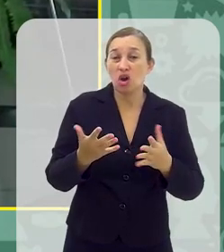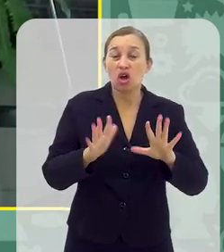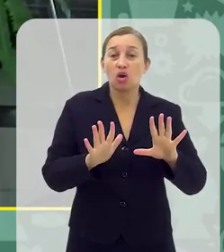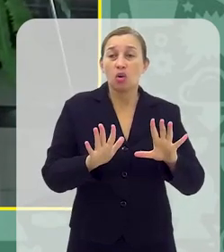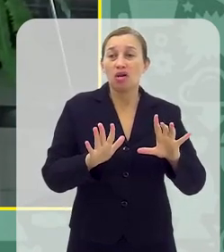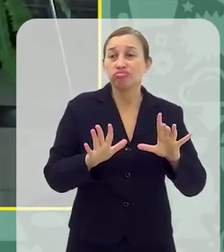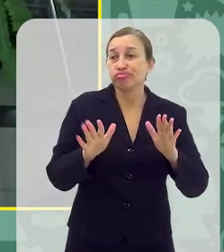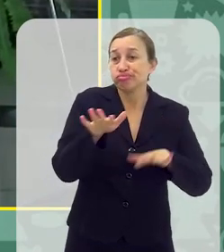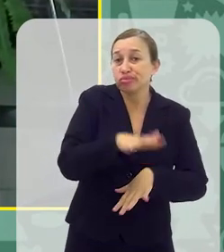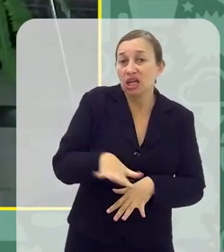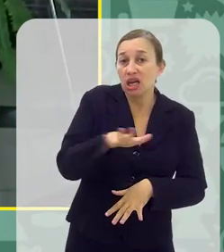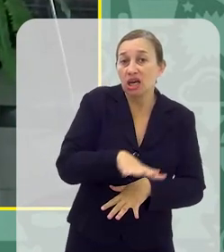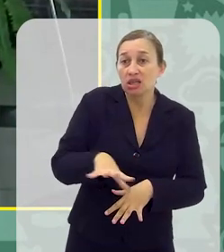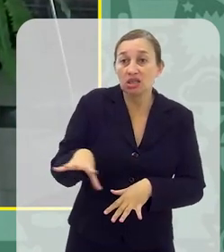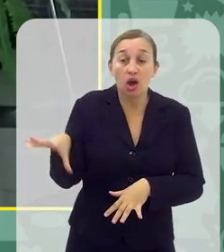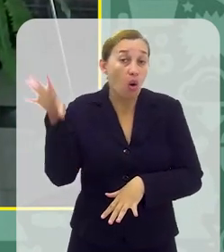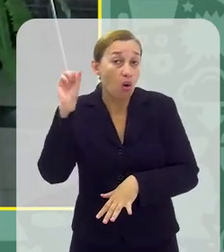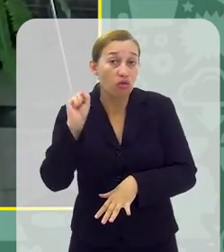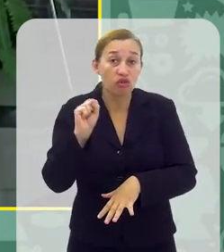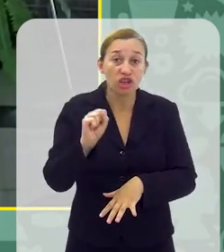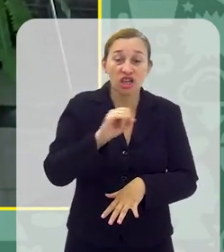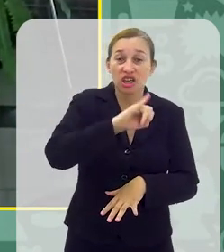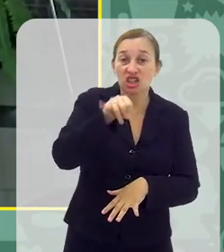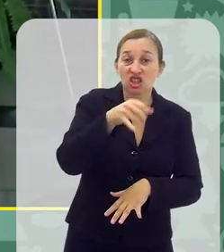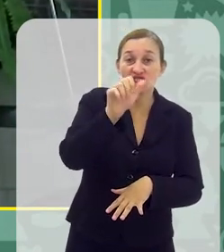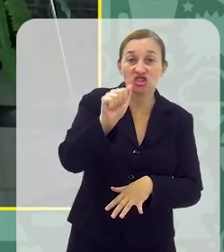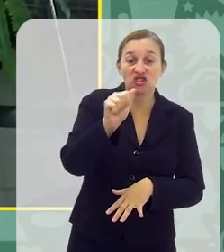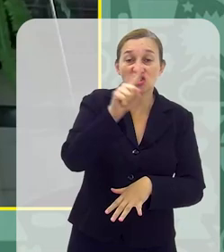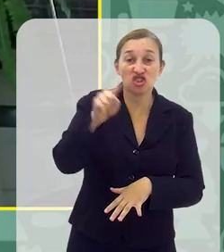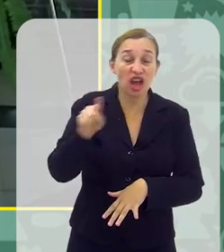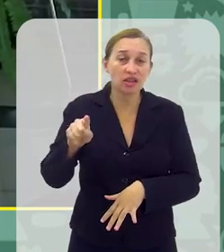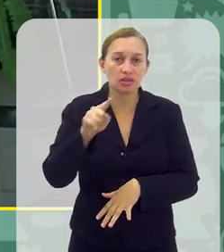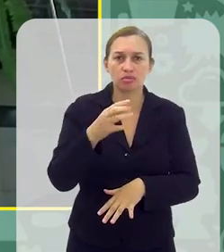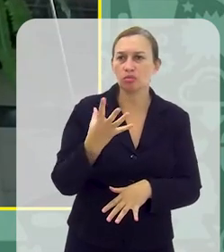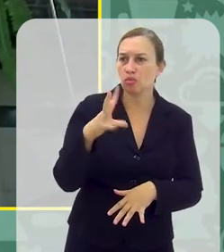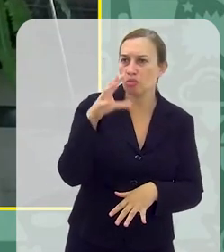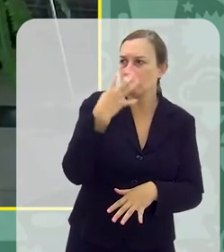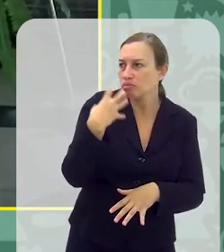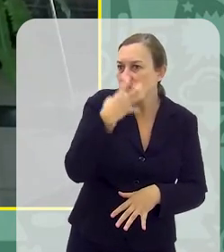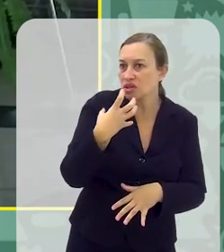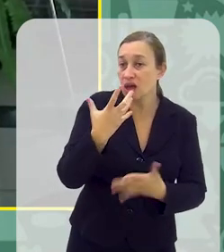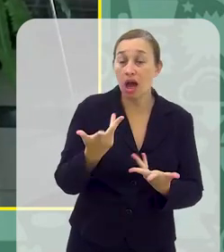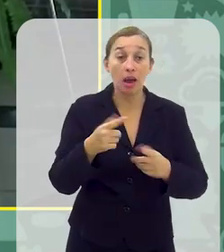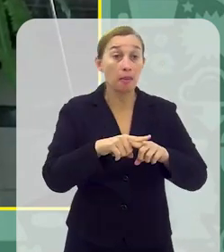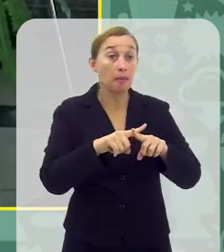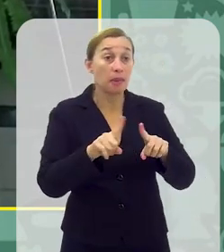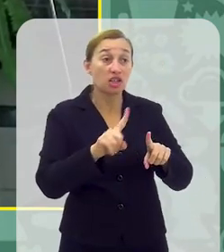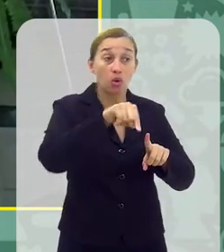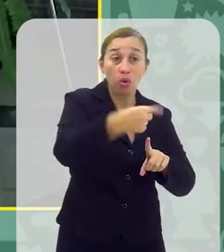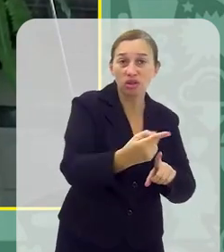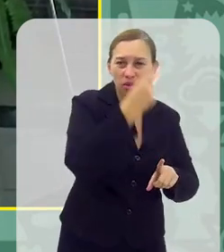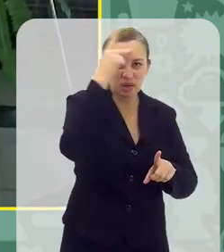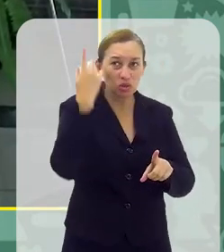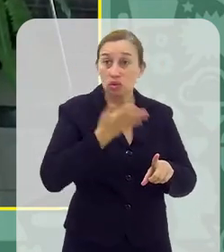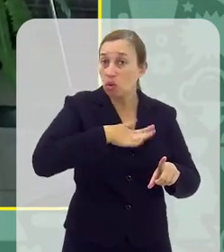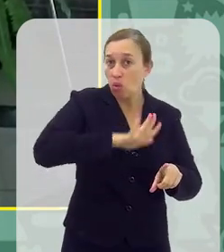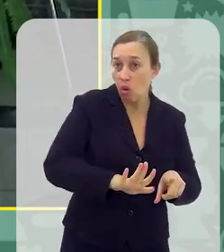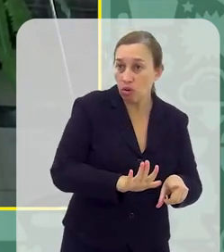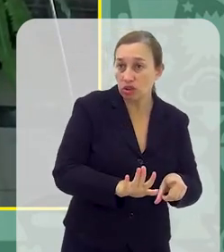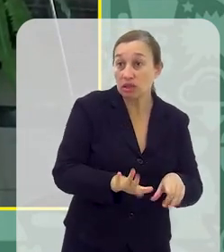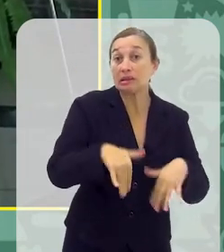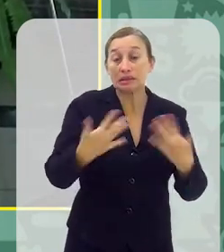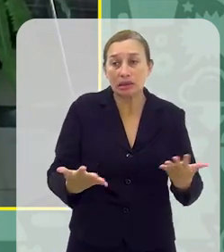pequenos, jazz para as crianças Olha que legal que eu encontrei E aí a pessoa está assistindo em casa, pelo amor de Deus, que coisa horrorosa mostrar jazz para as crianças